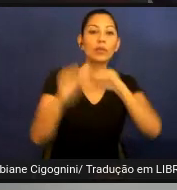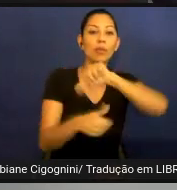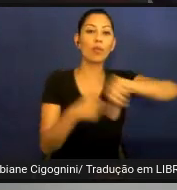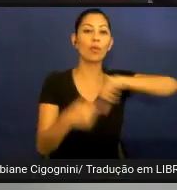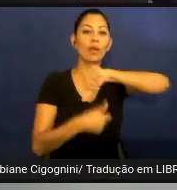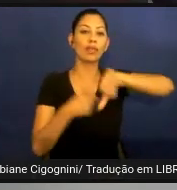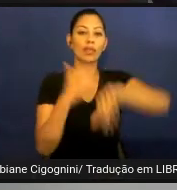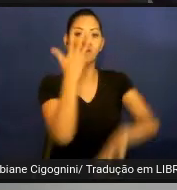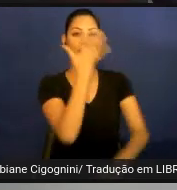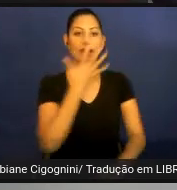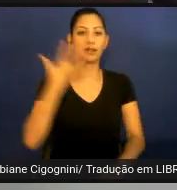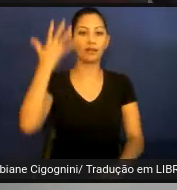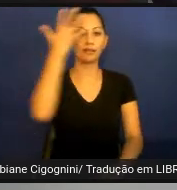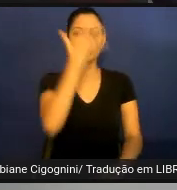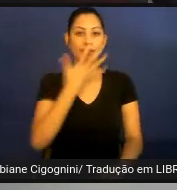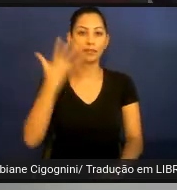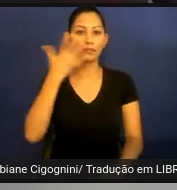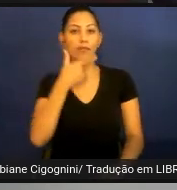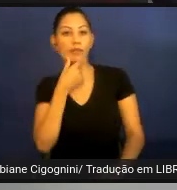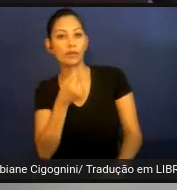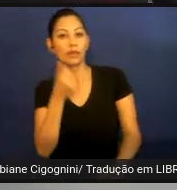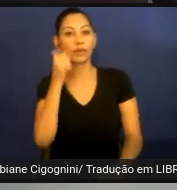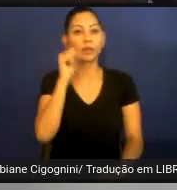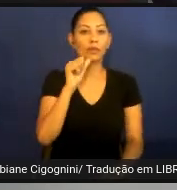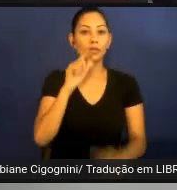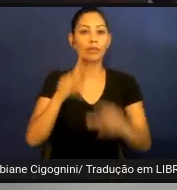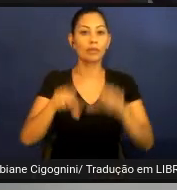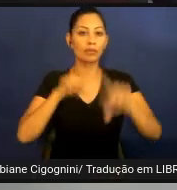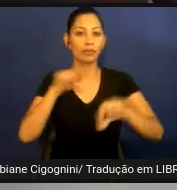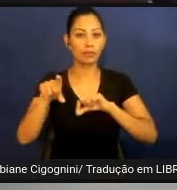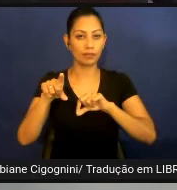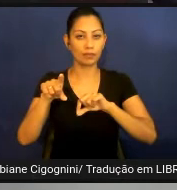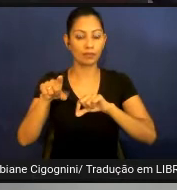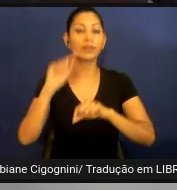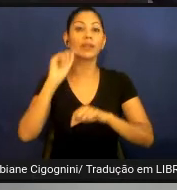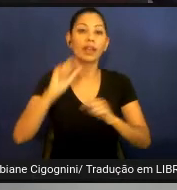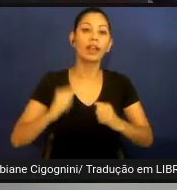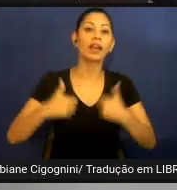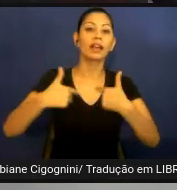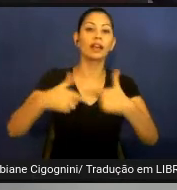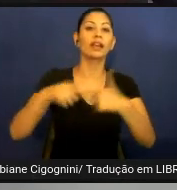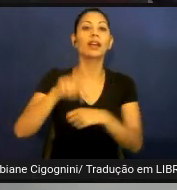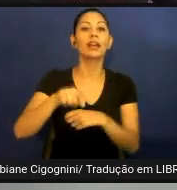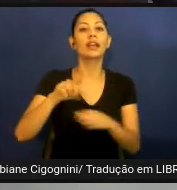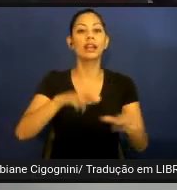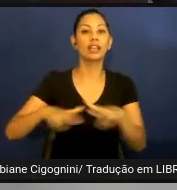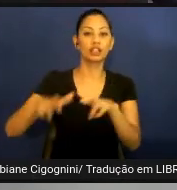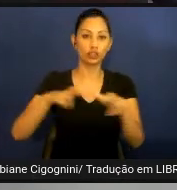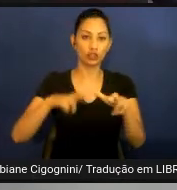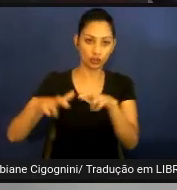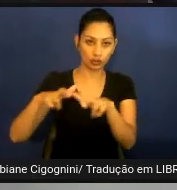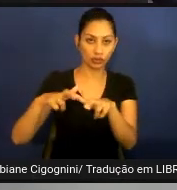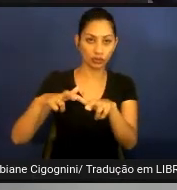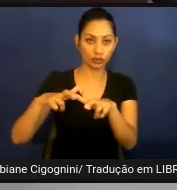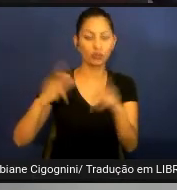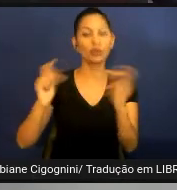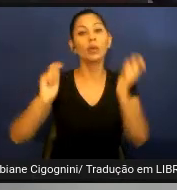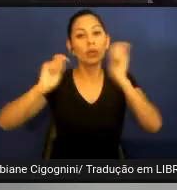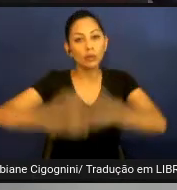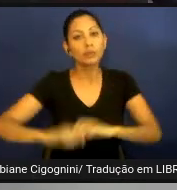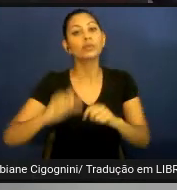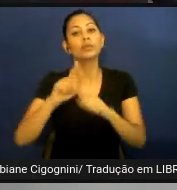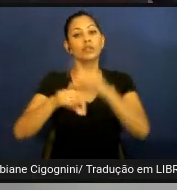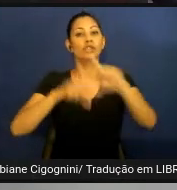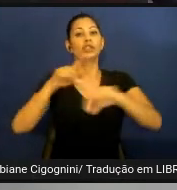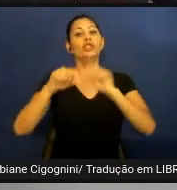masculino e feminino. Uma das funcionalidades essenciais dele é que ele trata o regionalismo. Ou seja, você pode escolher o Estado,